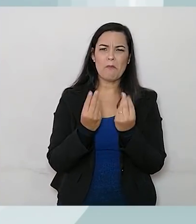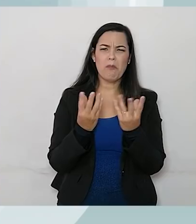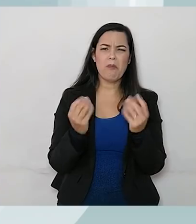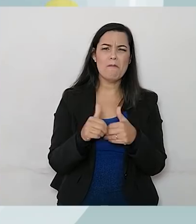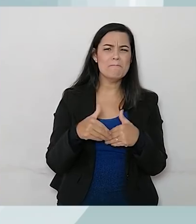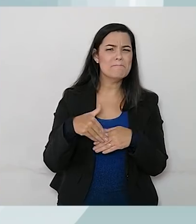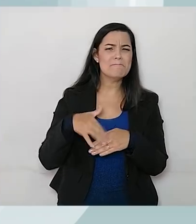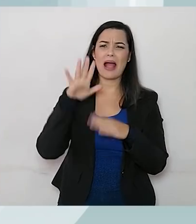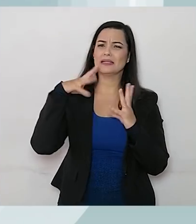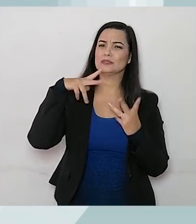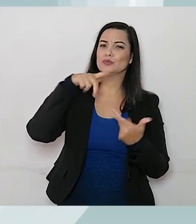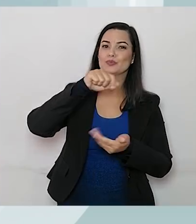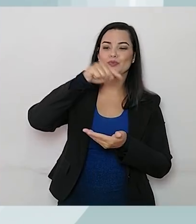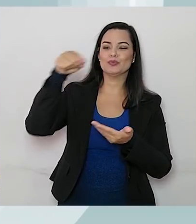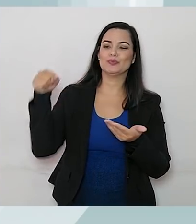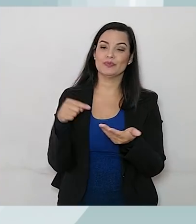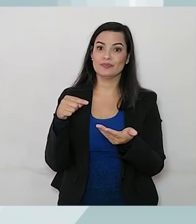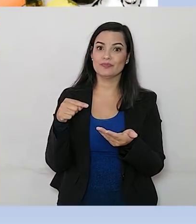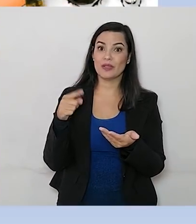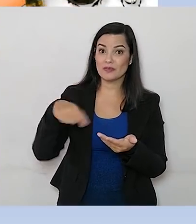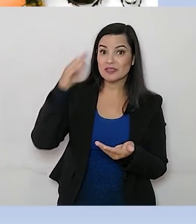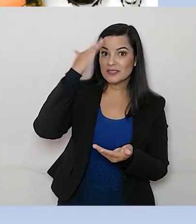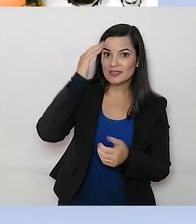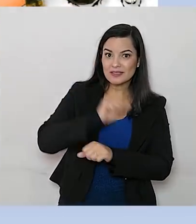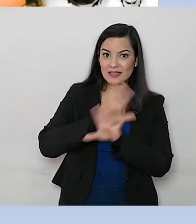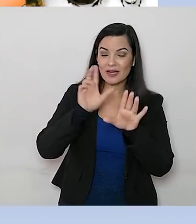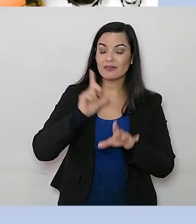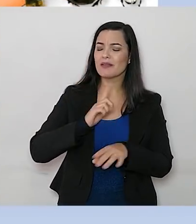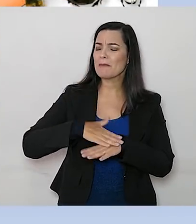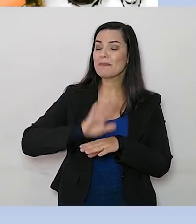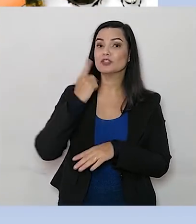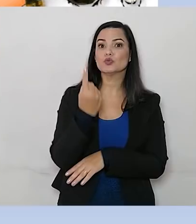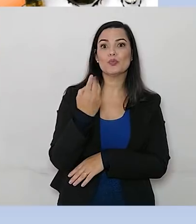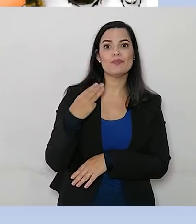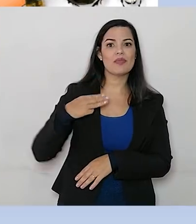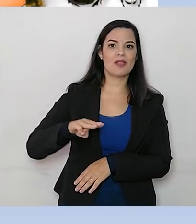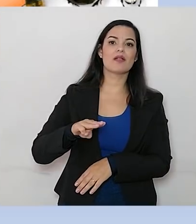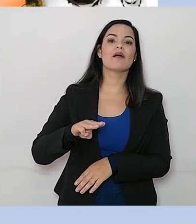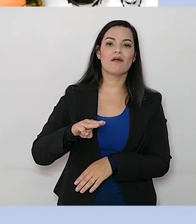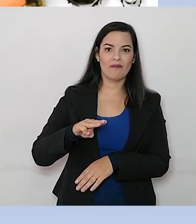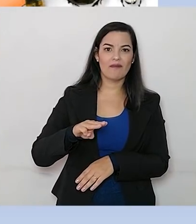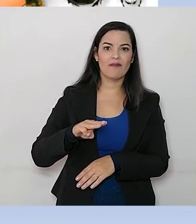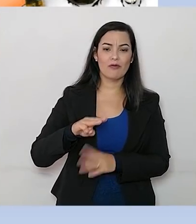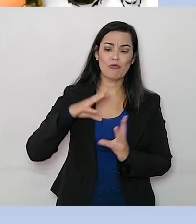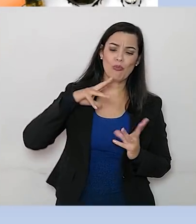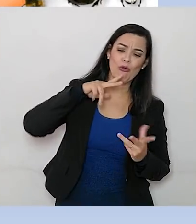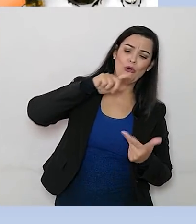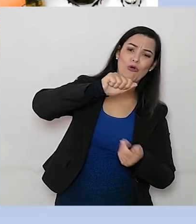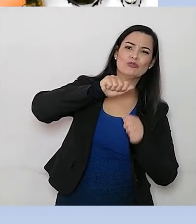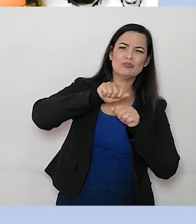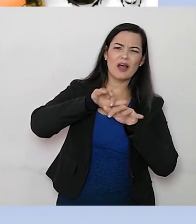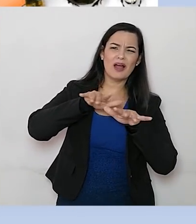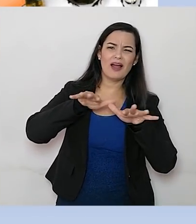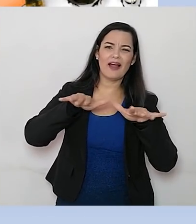vocês terem uma ideia, olha só. Existem mais de um milhão de representantes de insetos em todo o mundo,